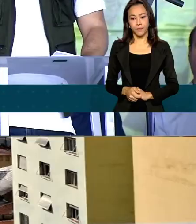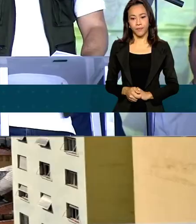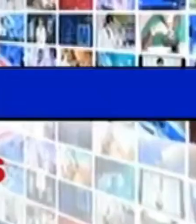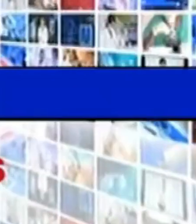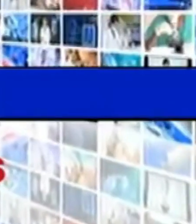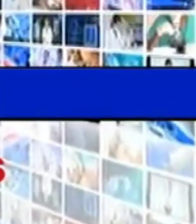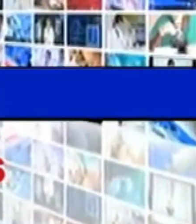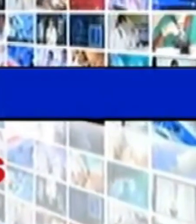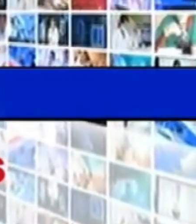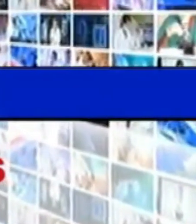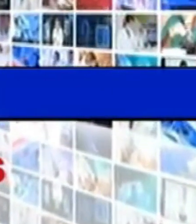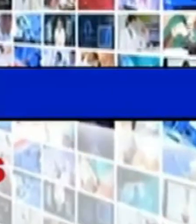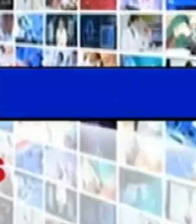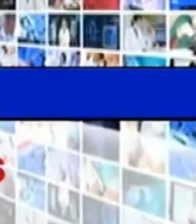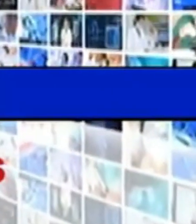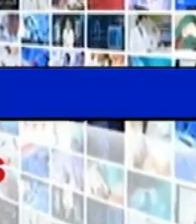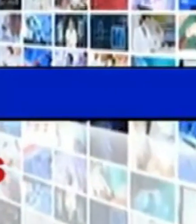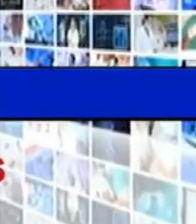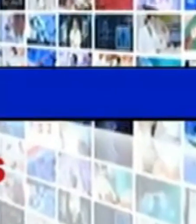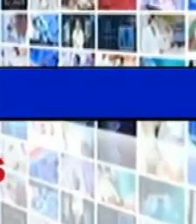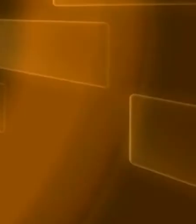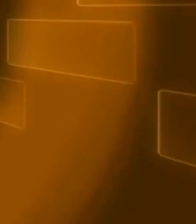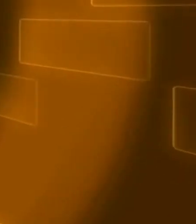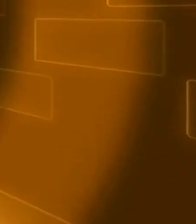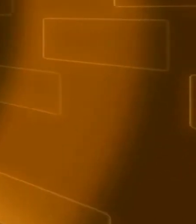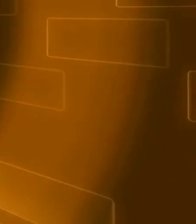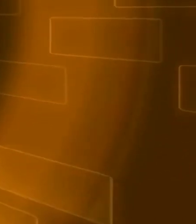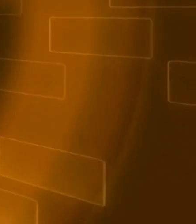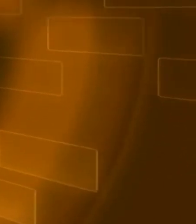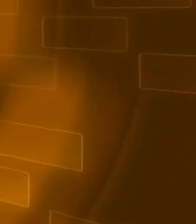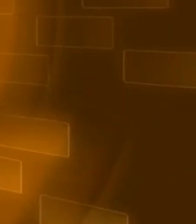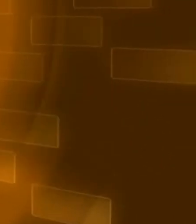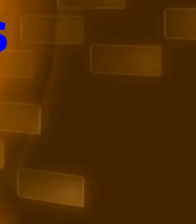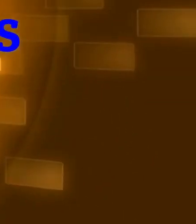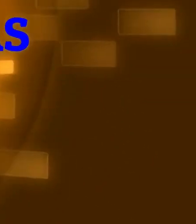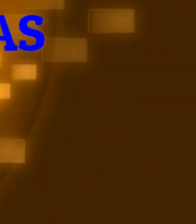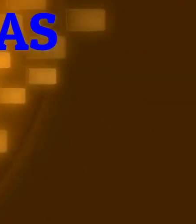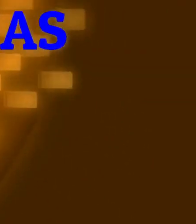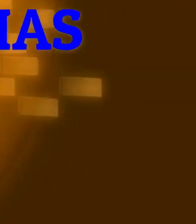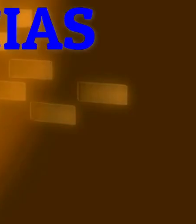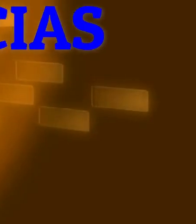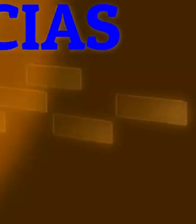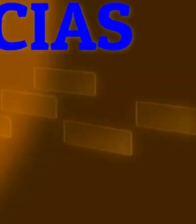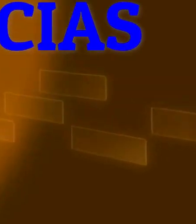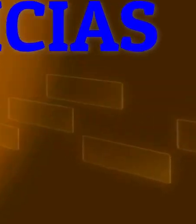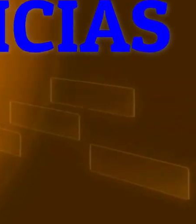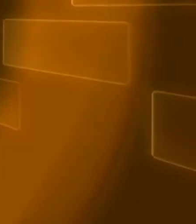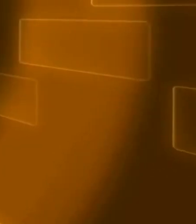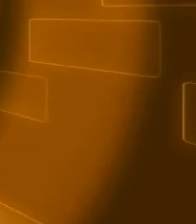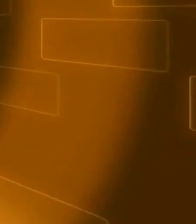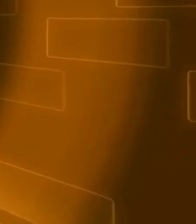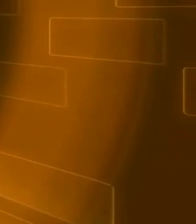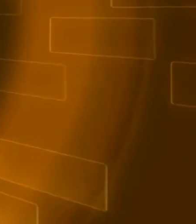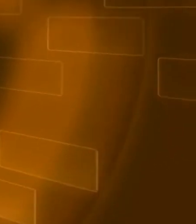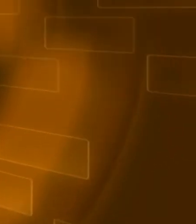Jornal Tele Brasil Notícias. A informação na medida certa que você gosta.